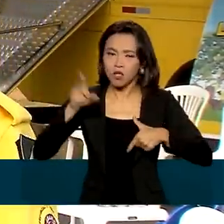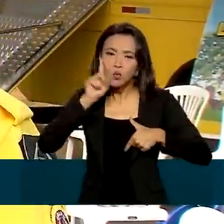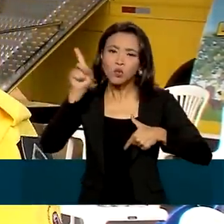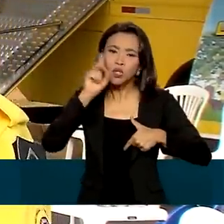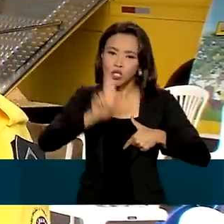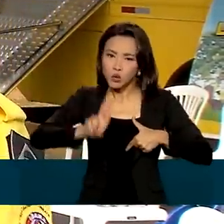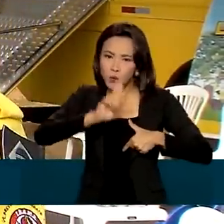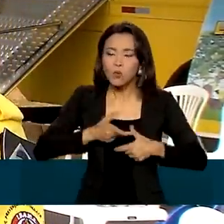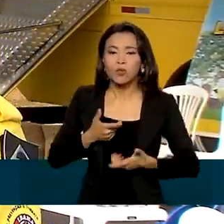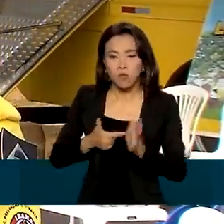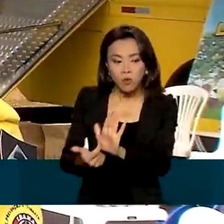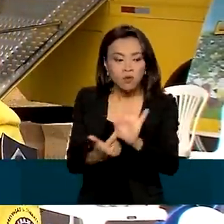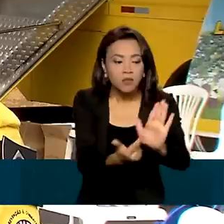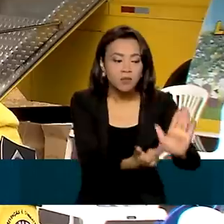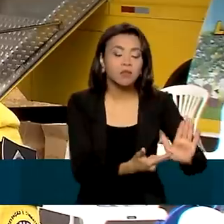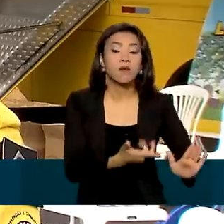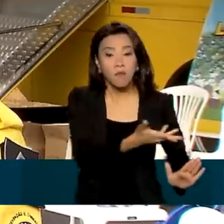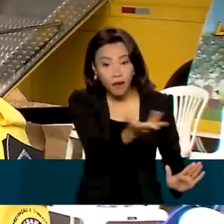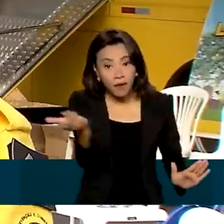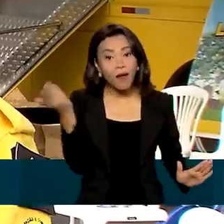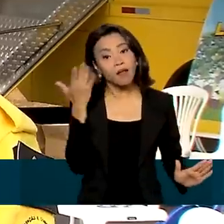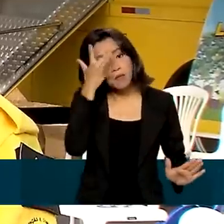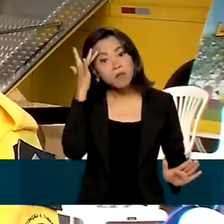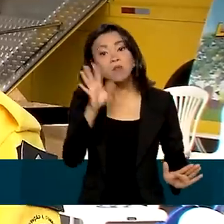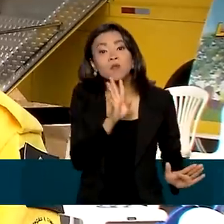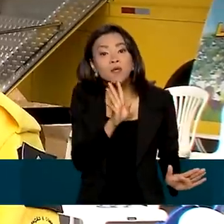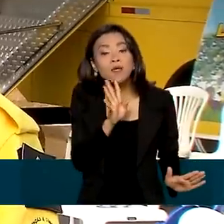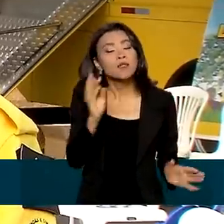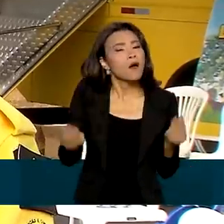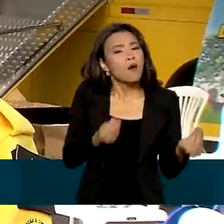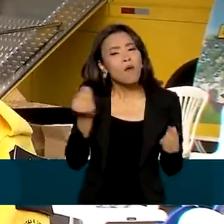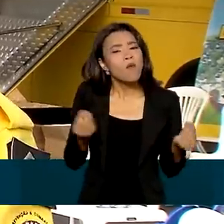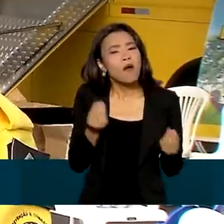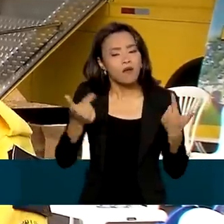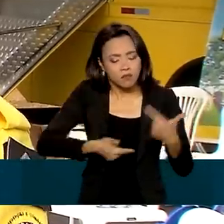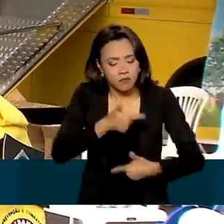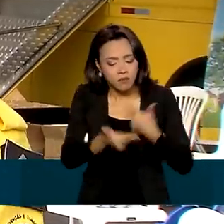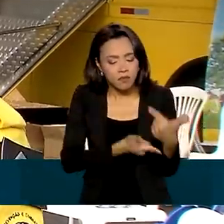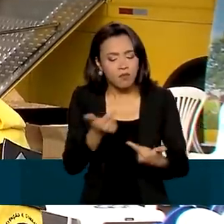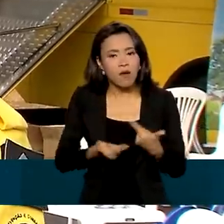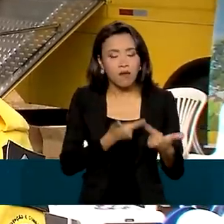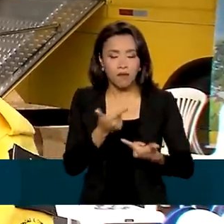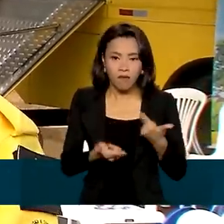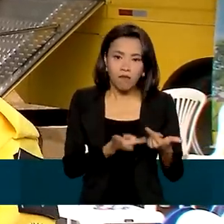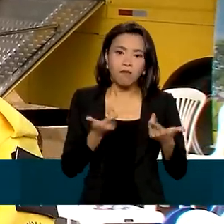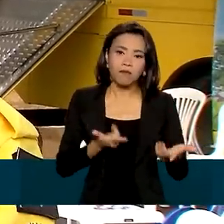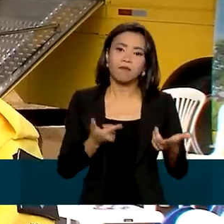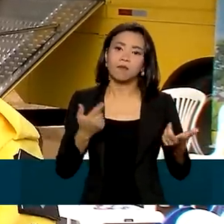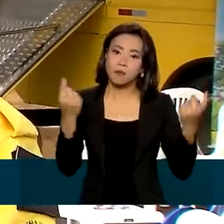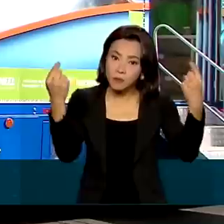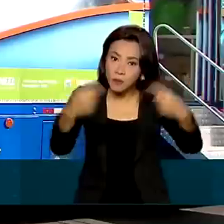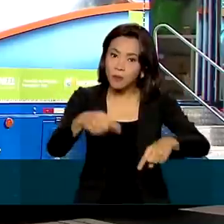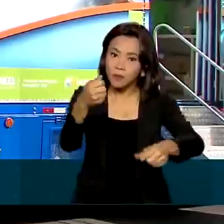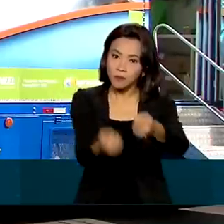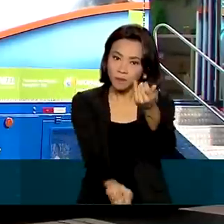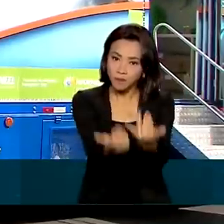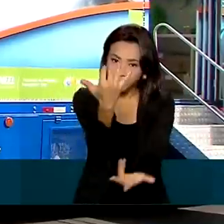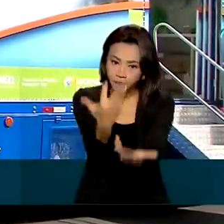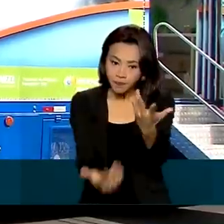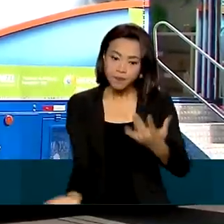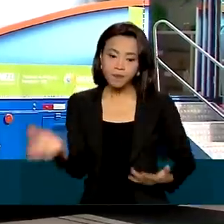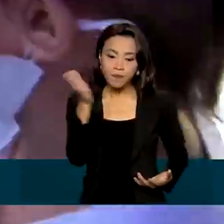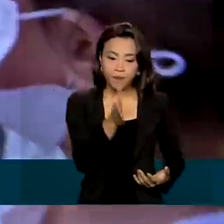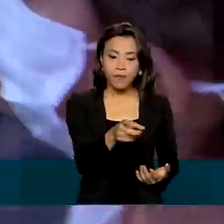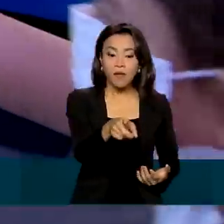que a população conheça de que forma o Pravi Fogo atua nos estados trabalhando, combatendo os incêndios. O evento